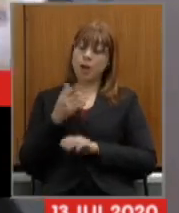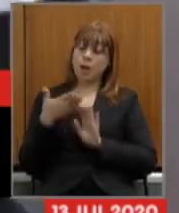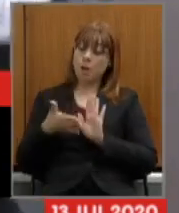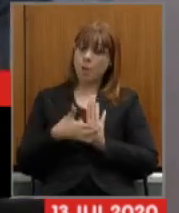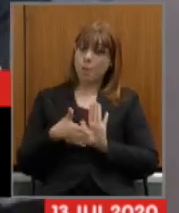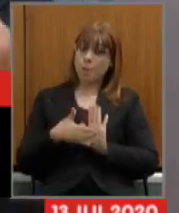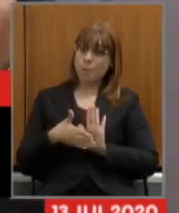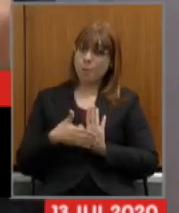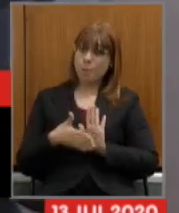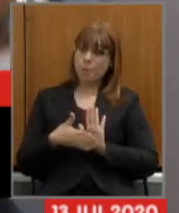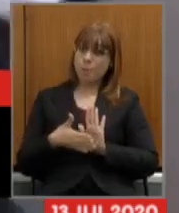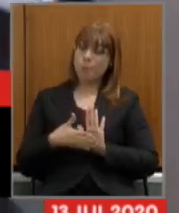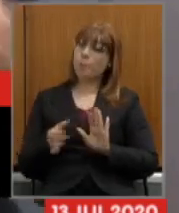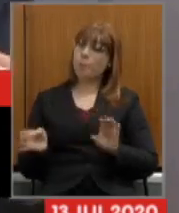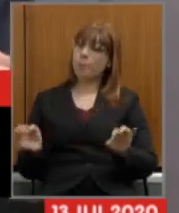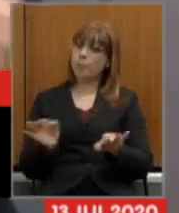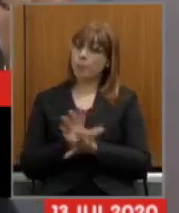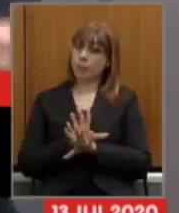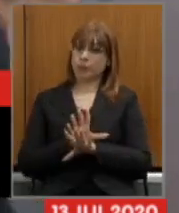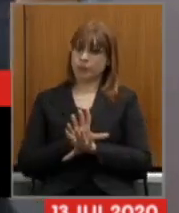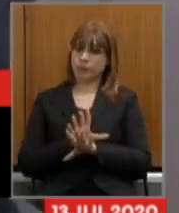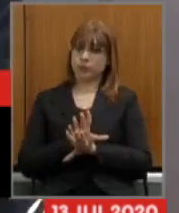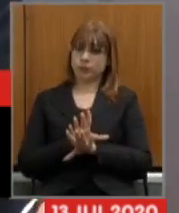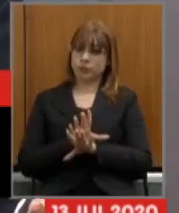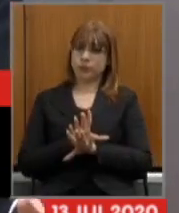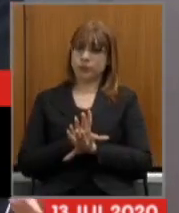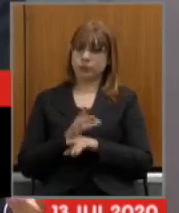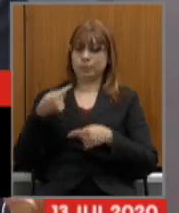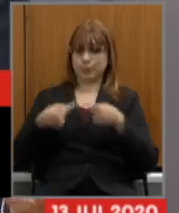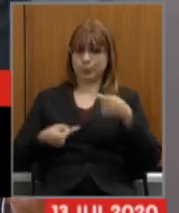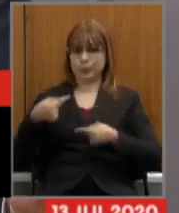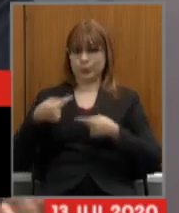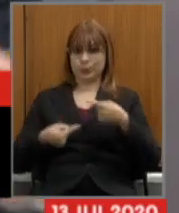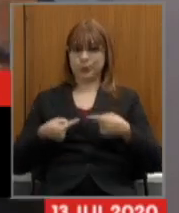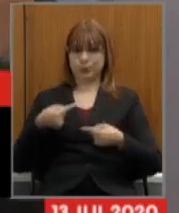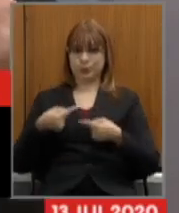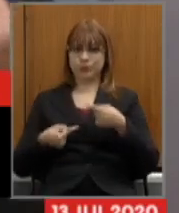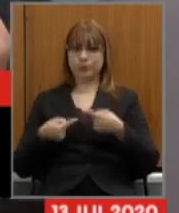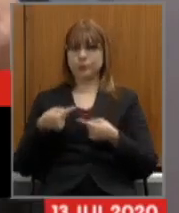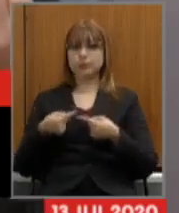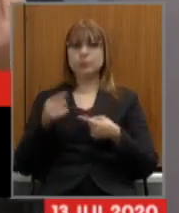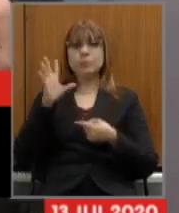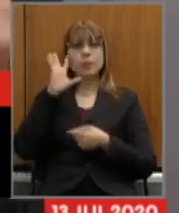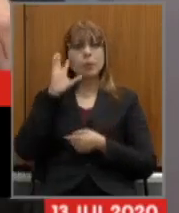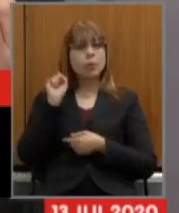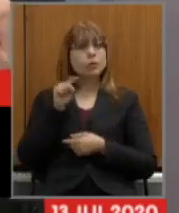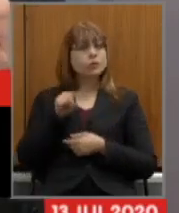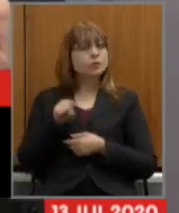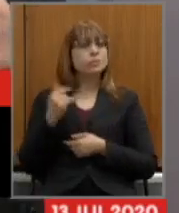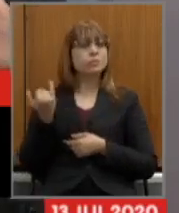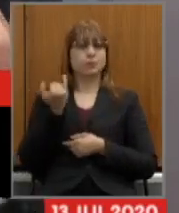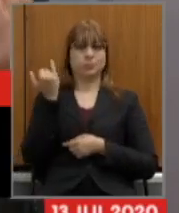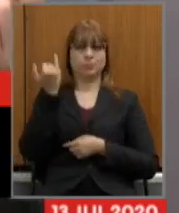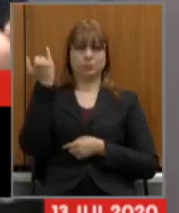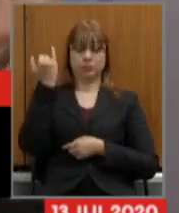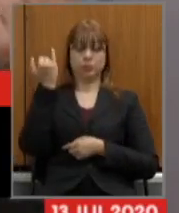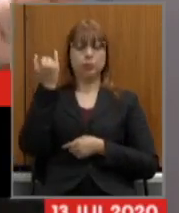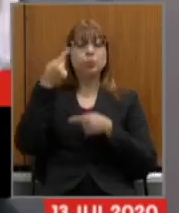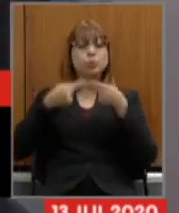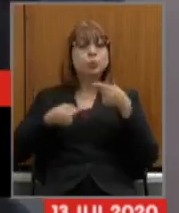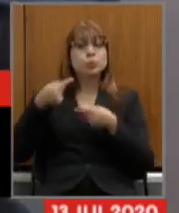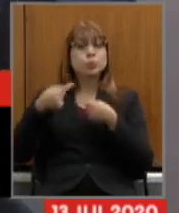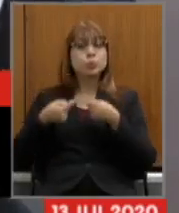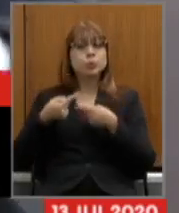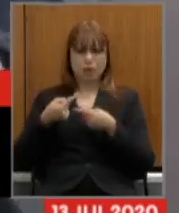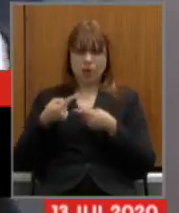está pronta está aqui para ser discutida eu acho que esse deve ser o nosso foco discutir se